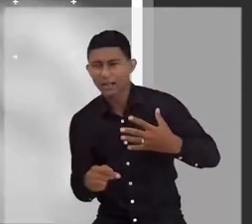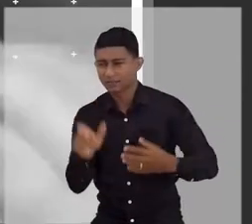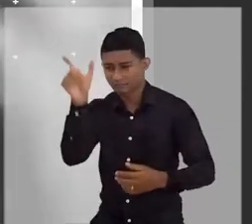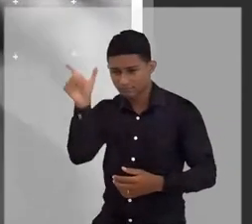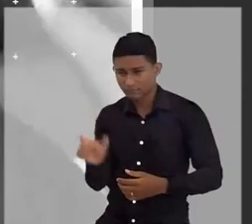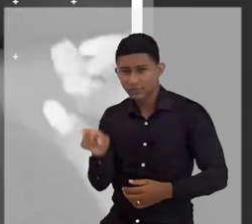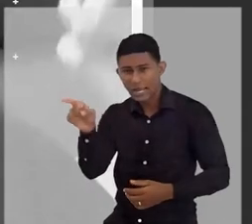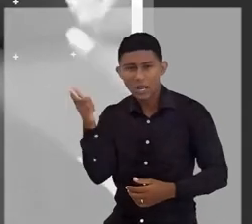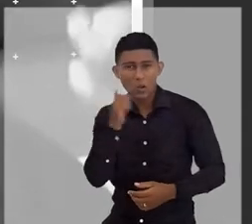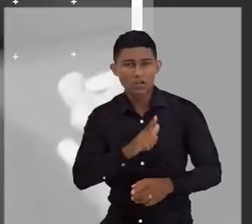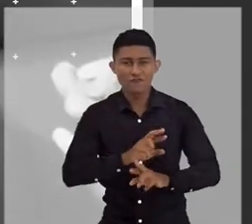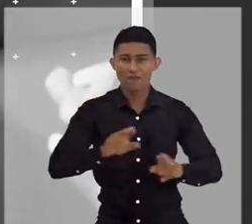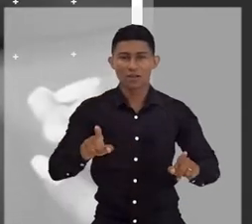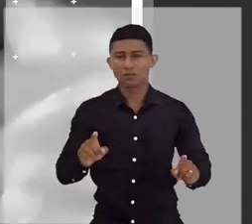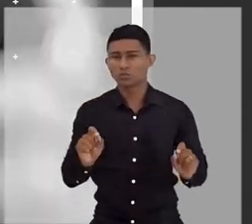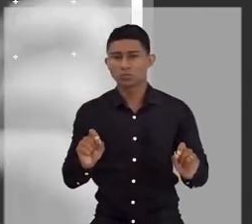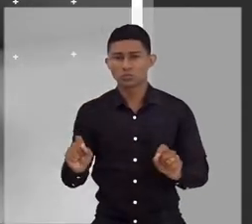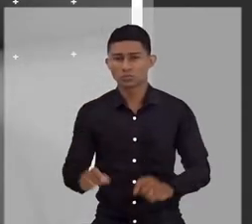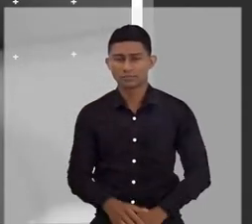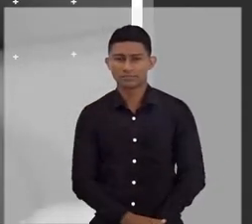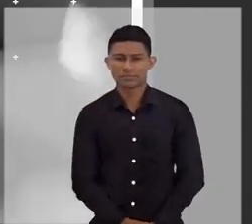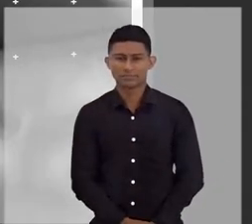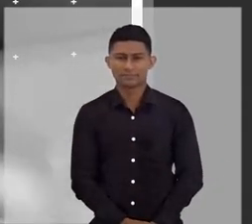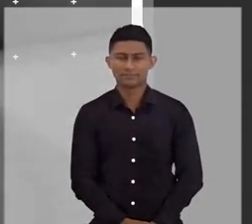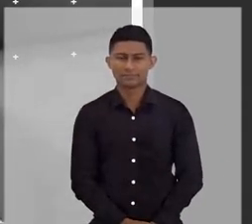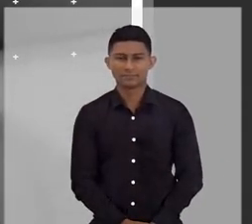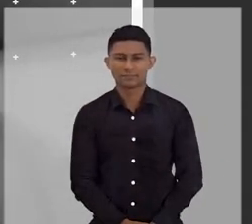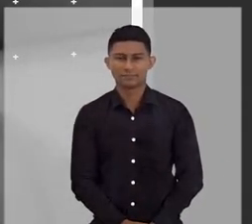características que faz daquele criador um diferencial? aí, aí, e aí,